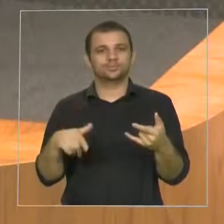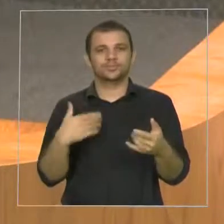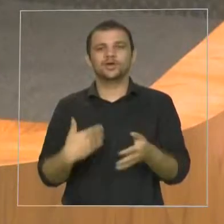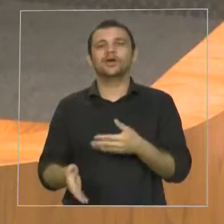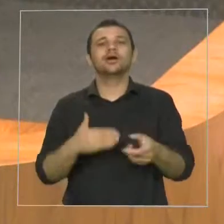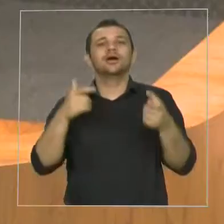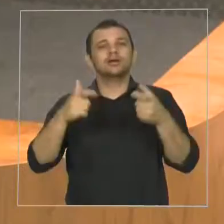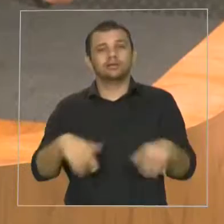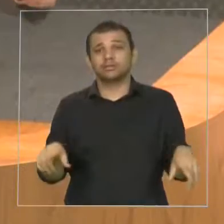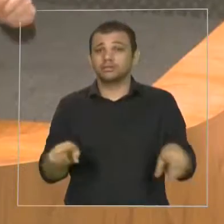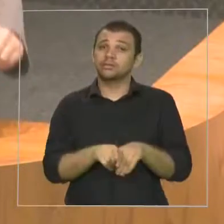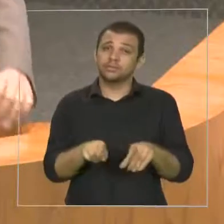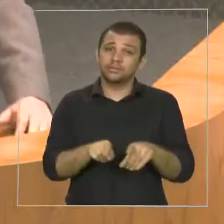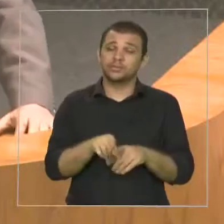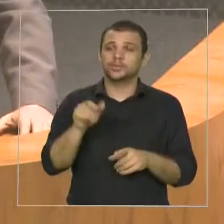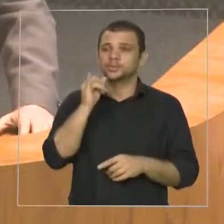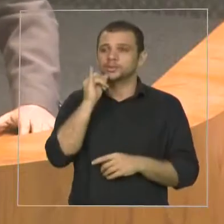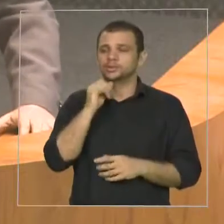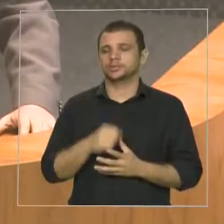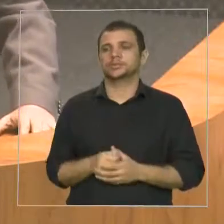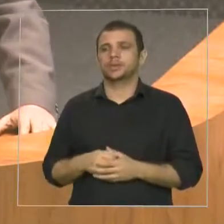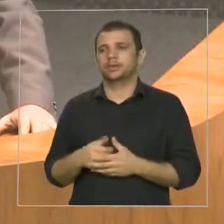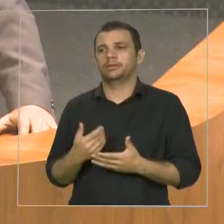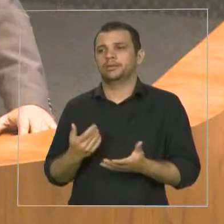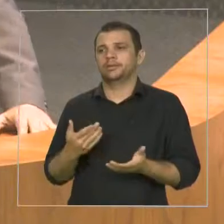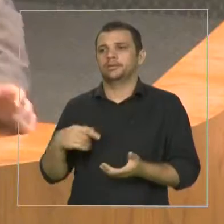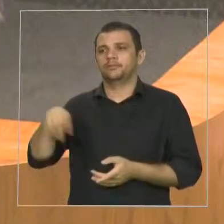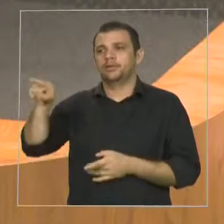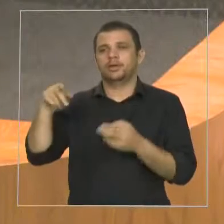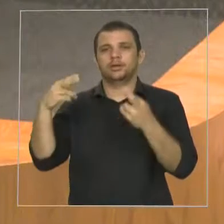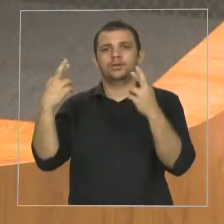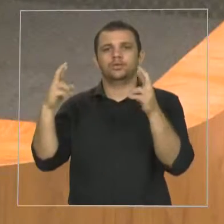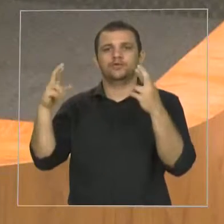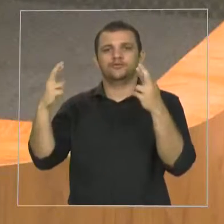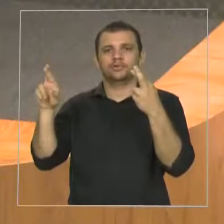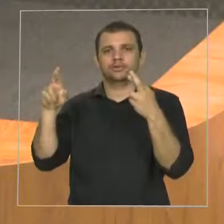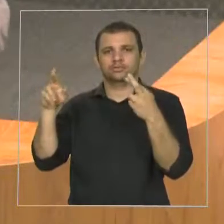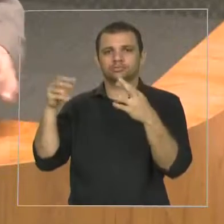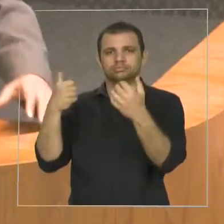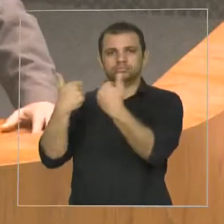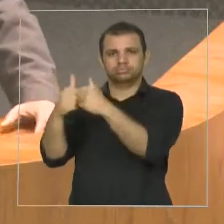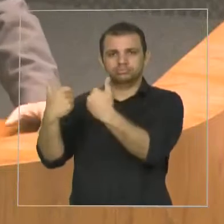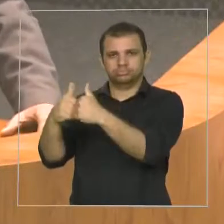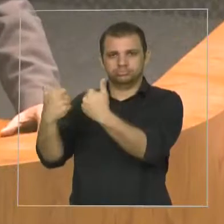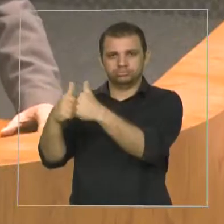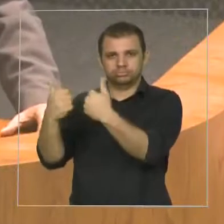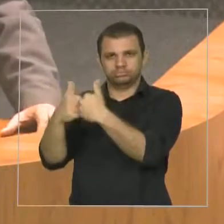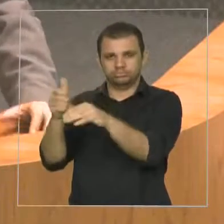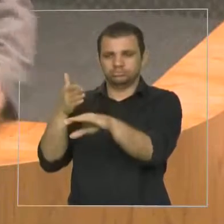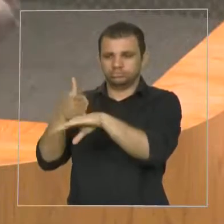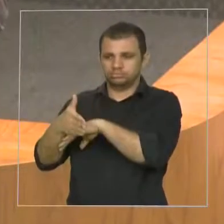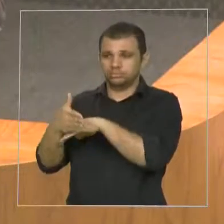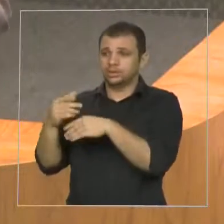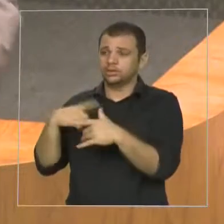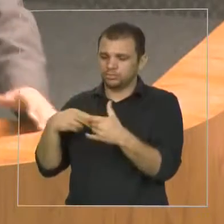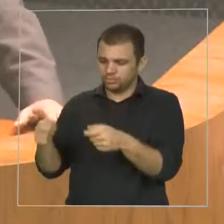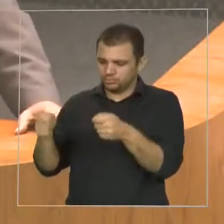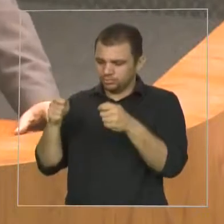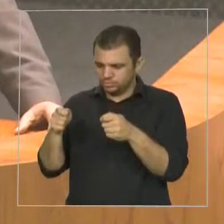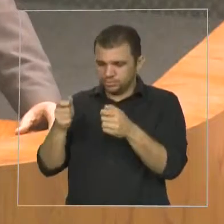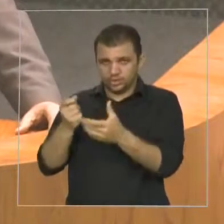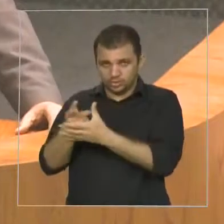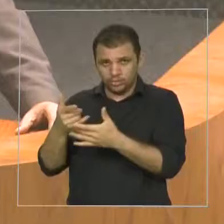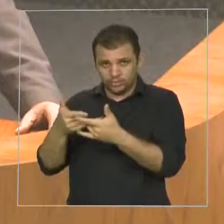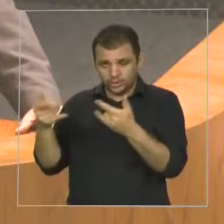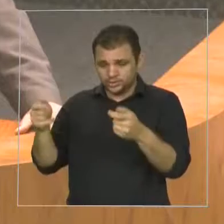pega um ônibus ali, no terminal rodoviário de São Luís, você tem o nome do passageiro no bilhete de passagem, mas